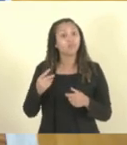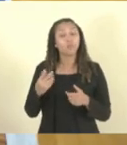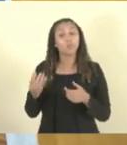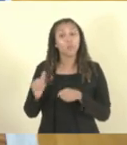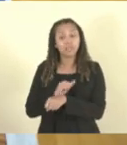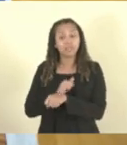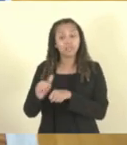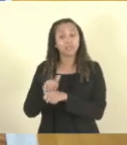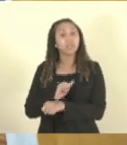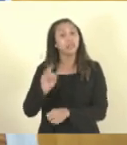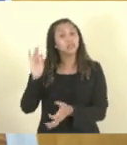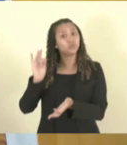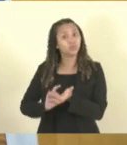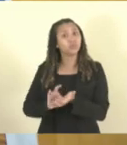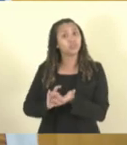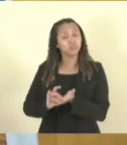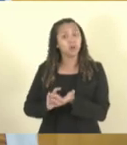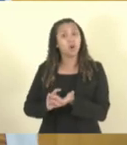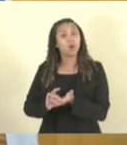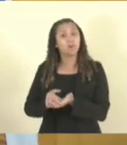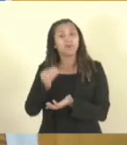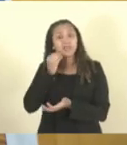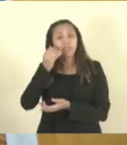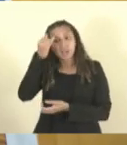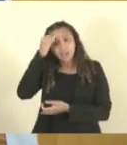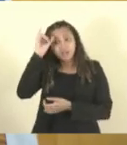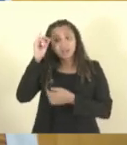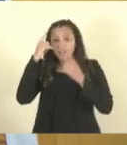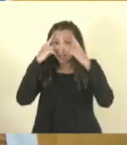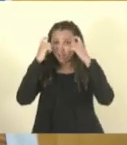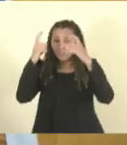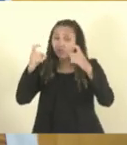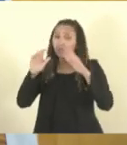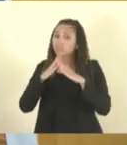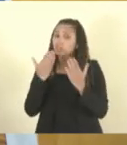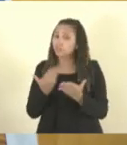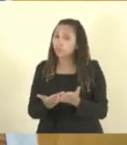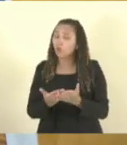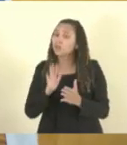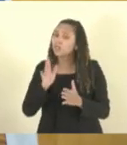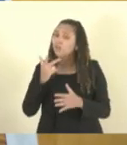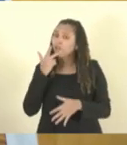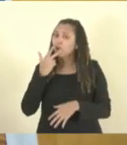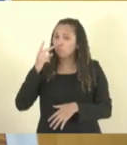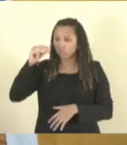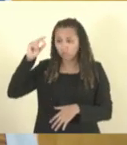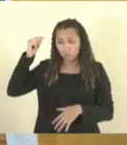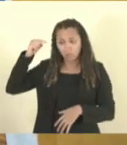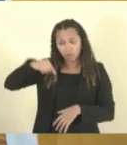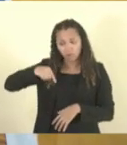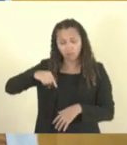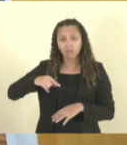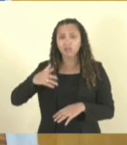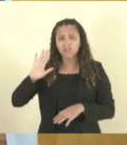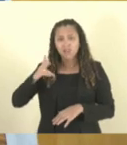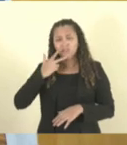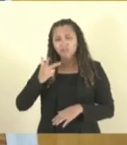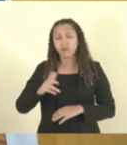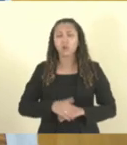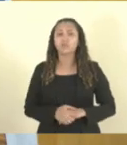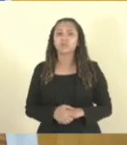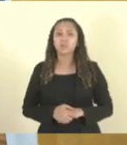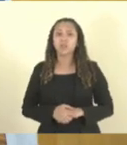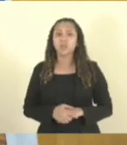preventivo da violência nas escolas que falaram aqui um tempo atrás. Há uma certa ocasião, houve uma grande